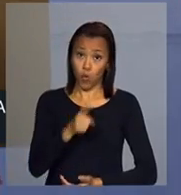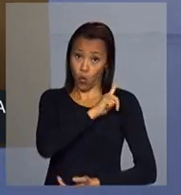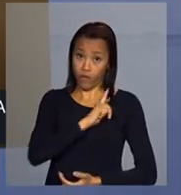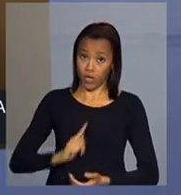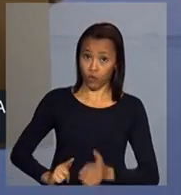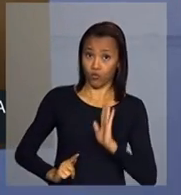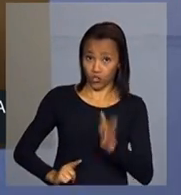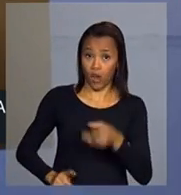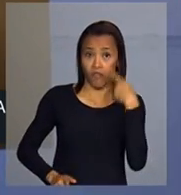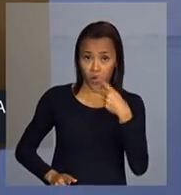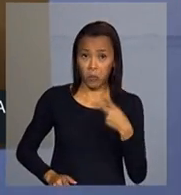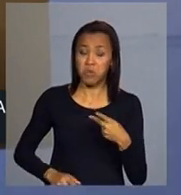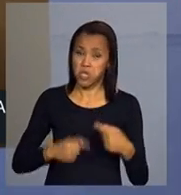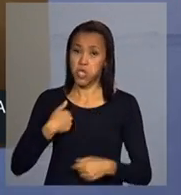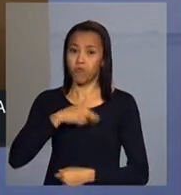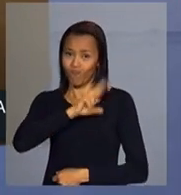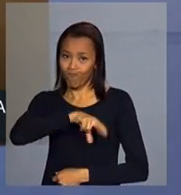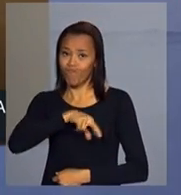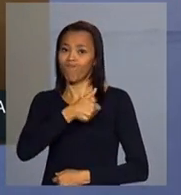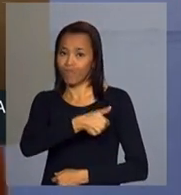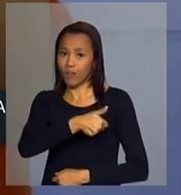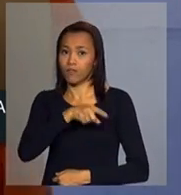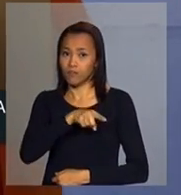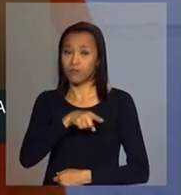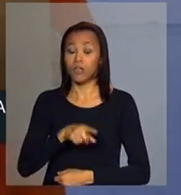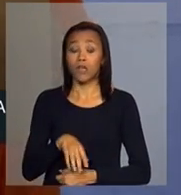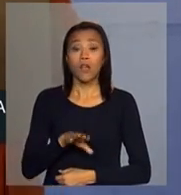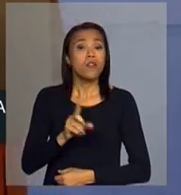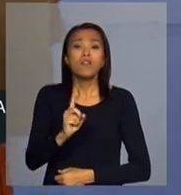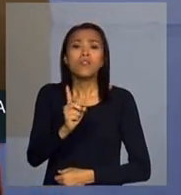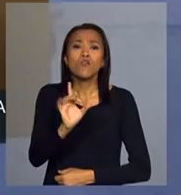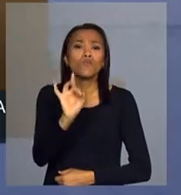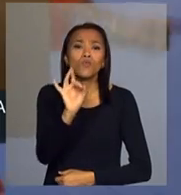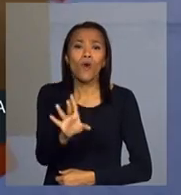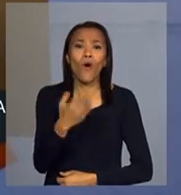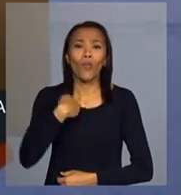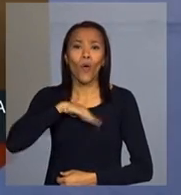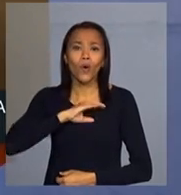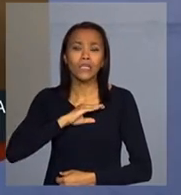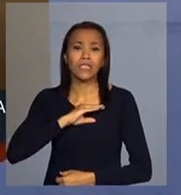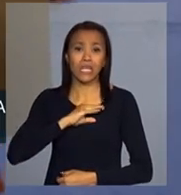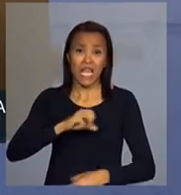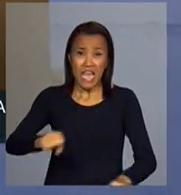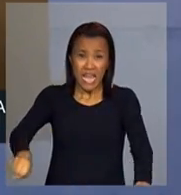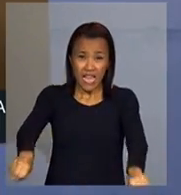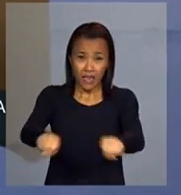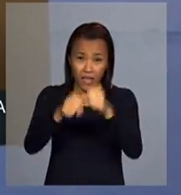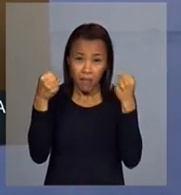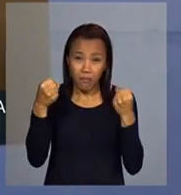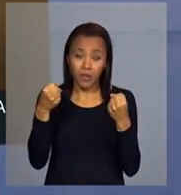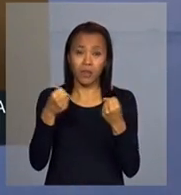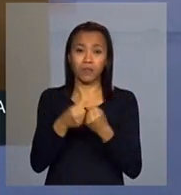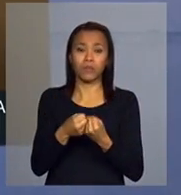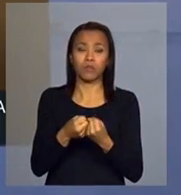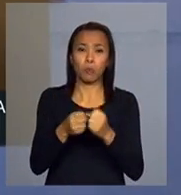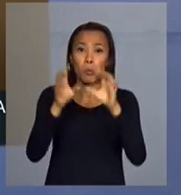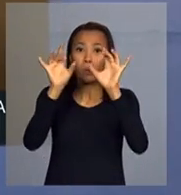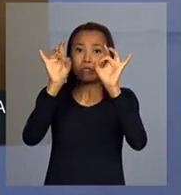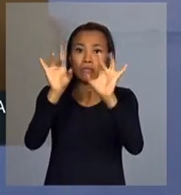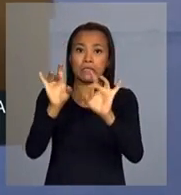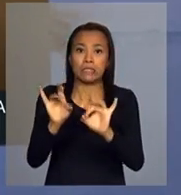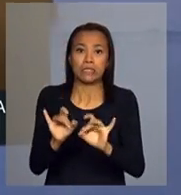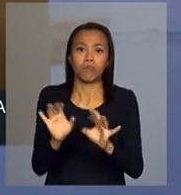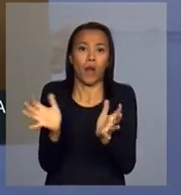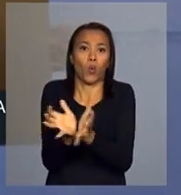falou, ele tem toda a razão. Não só nós quebramos o clientelismo da água, mas nós